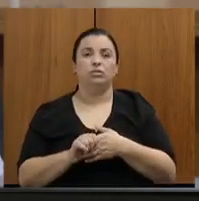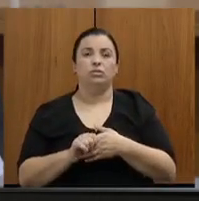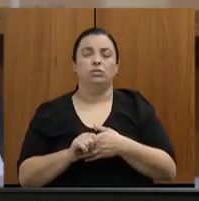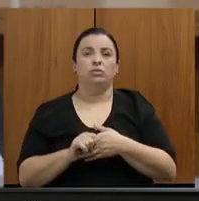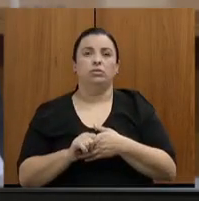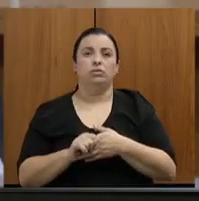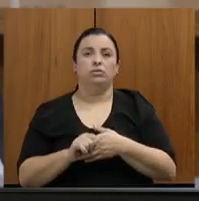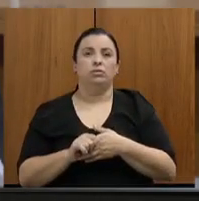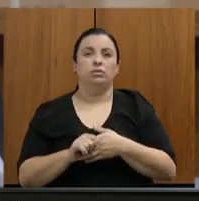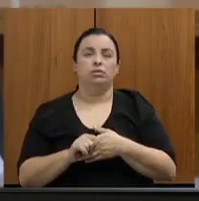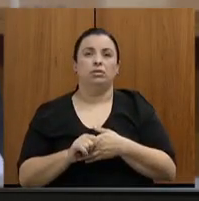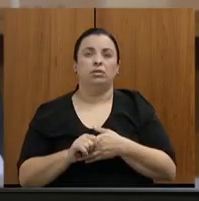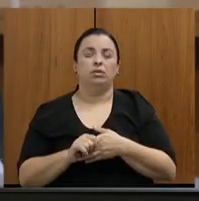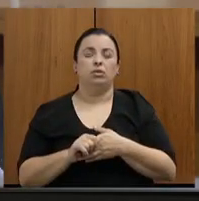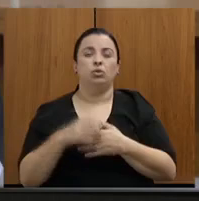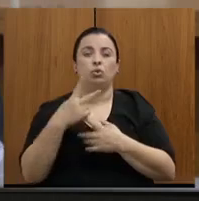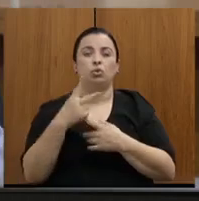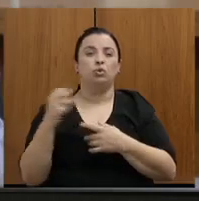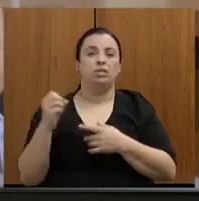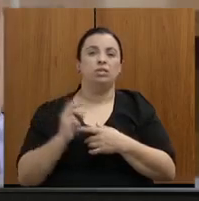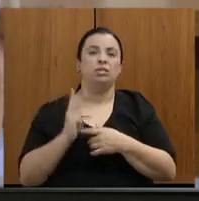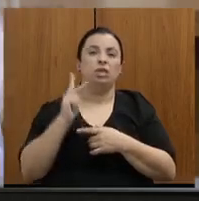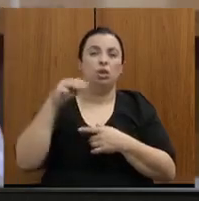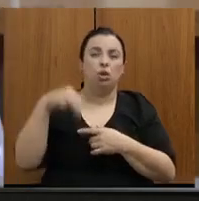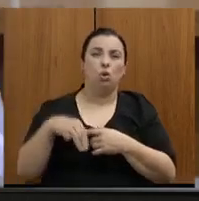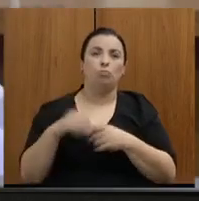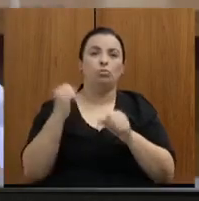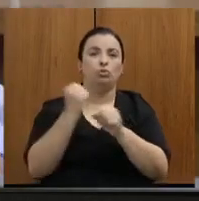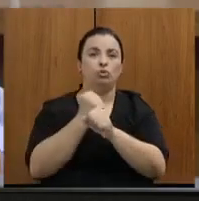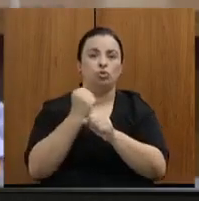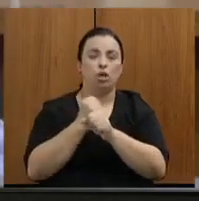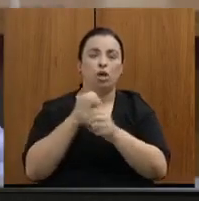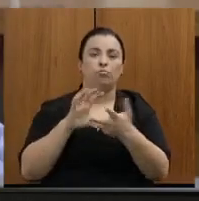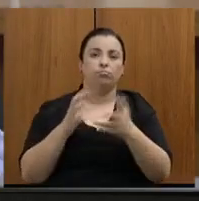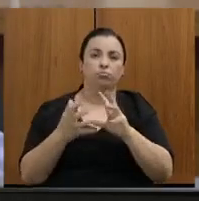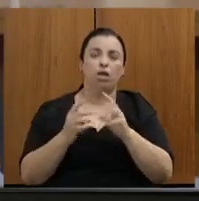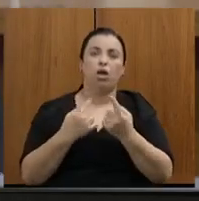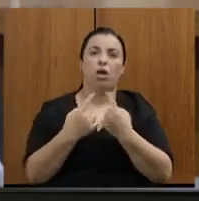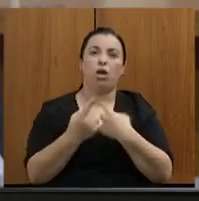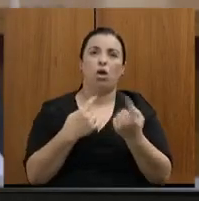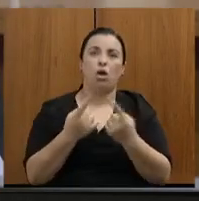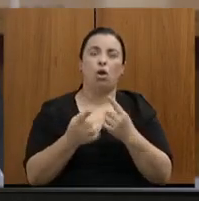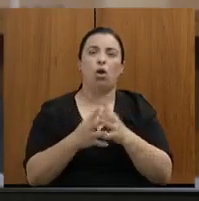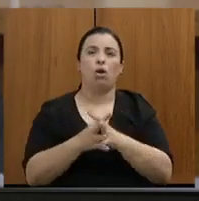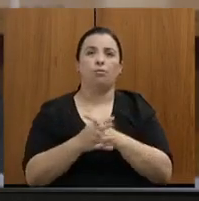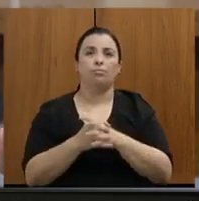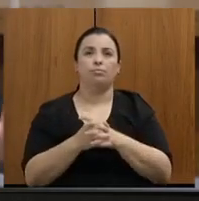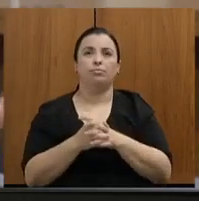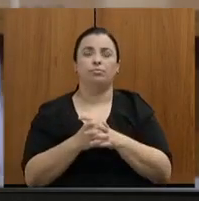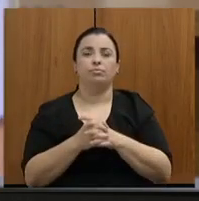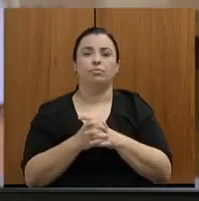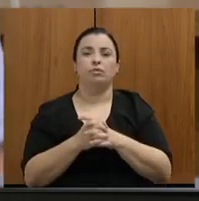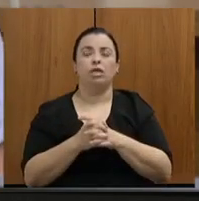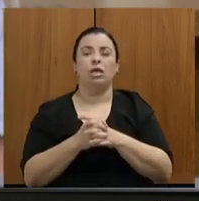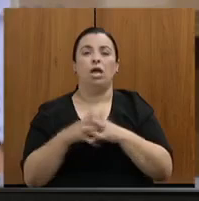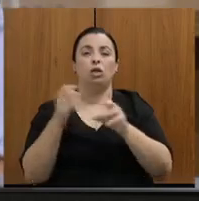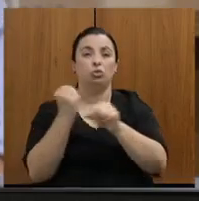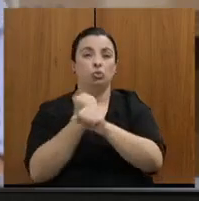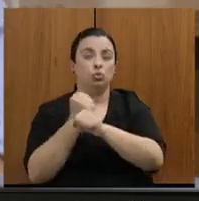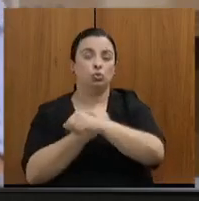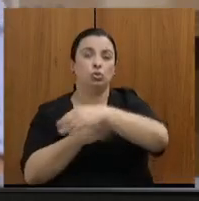mais de 200 quilômetros de recuperação, pode passar, norte, as construções das pontes,